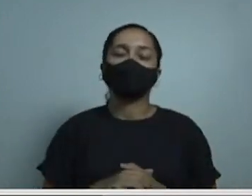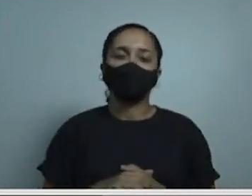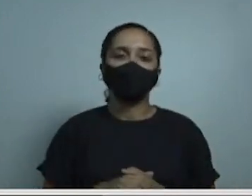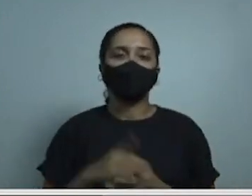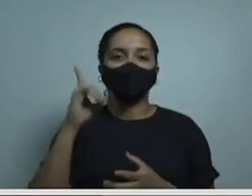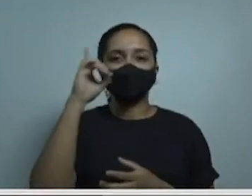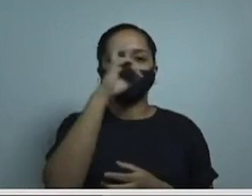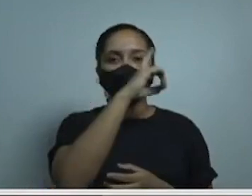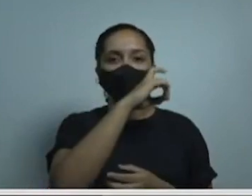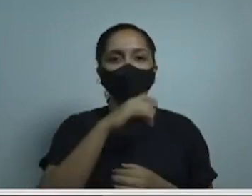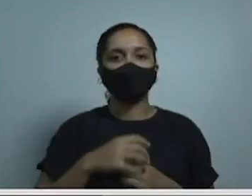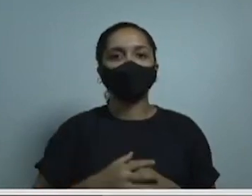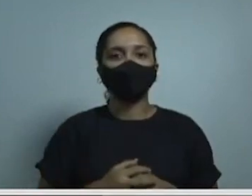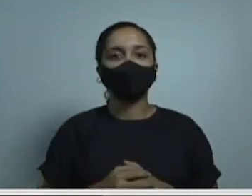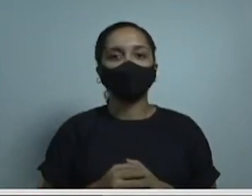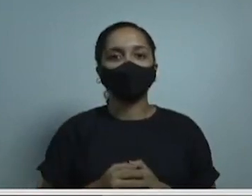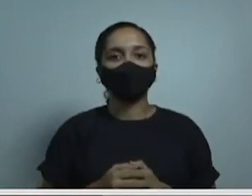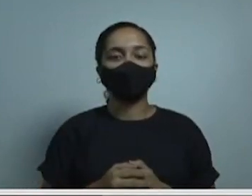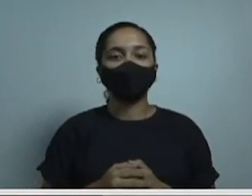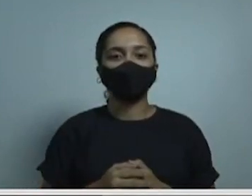Não podemos ter dúvidas disso.